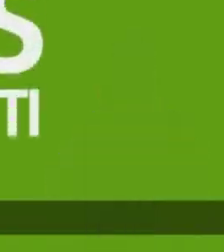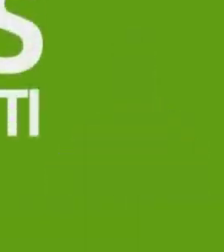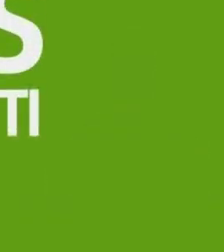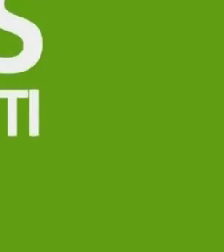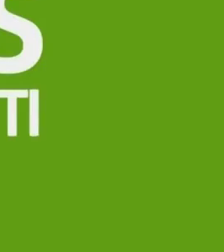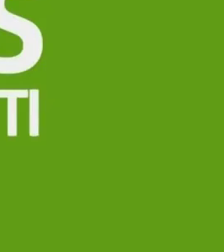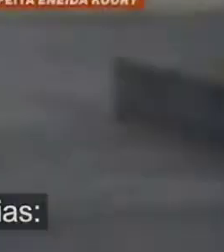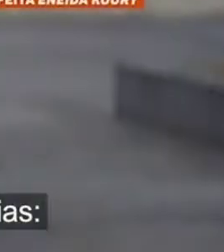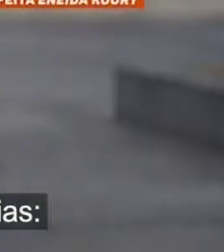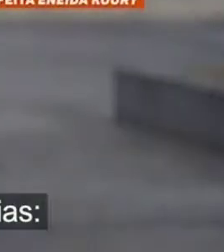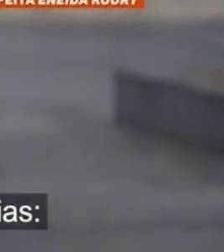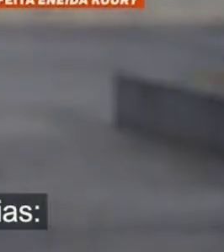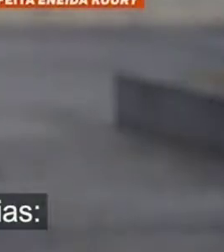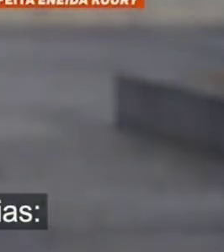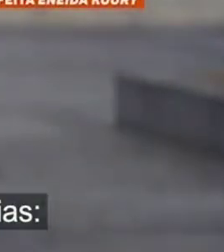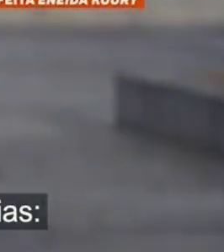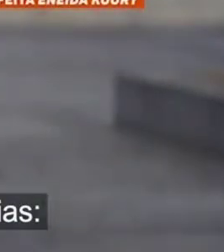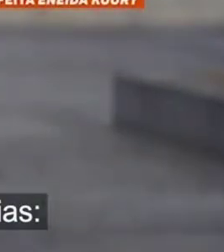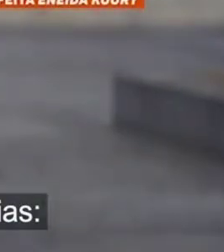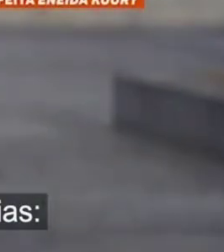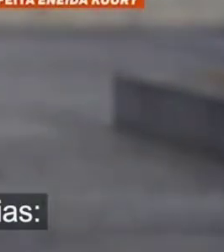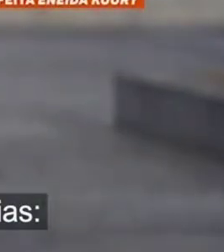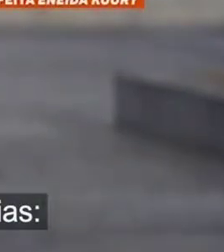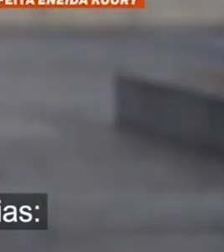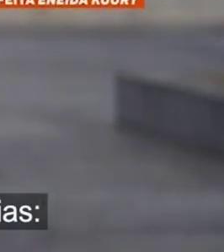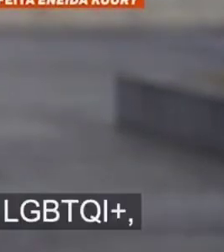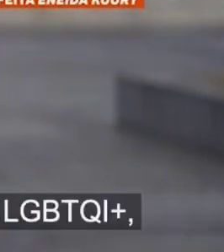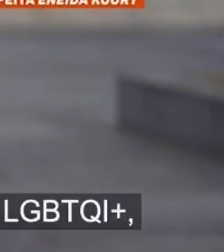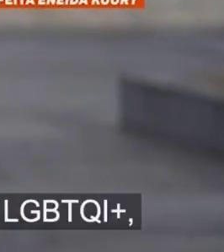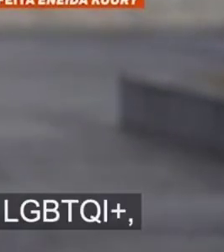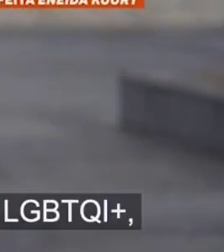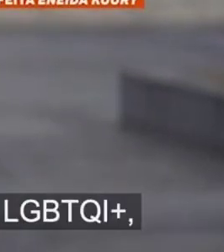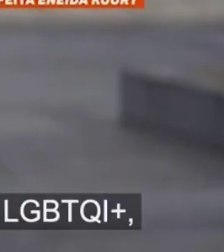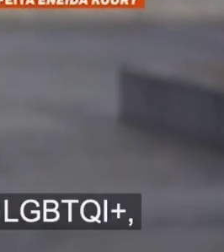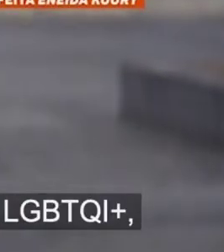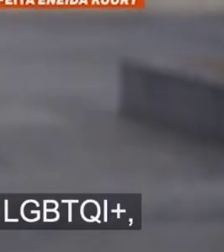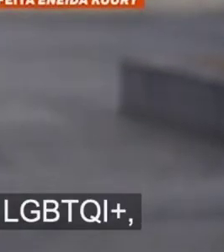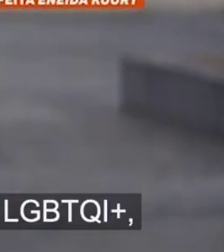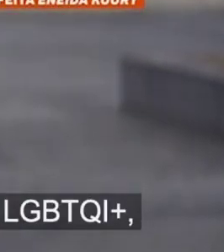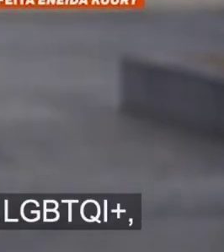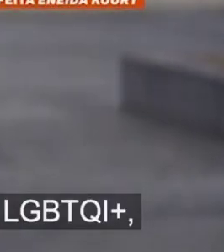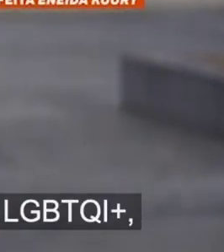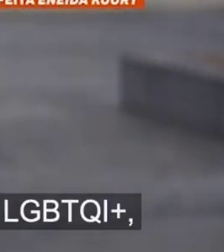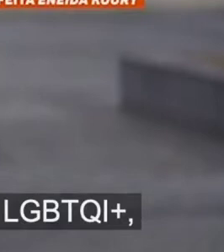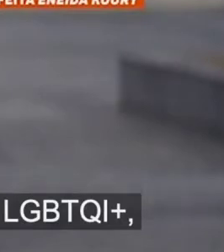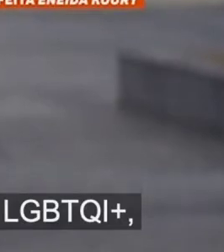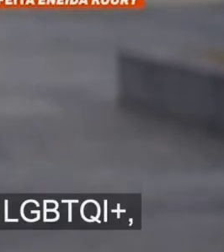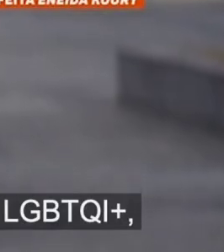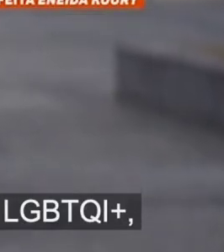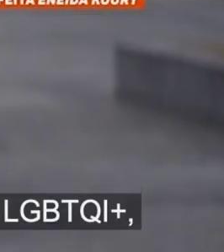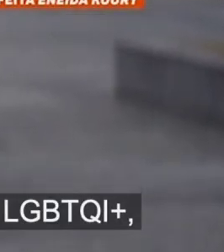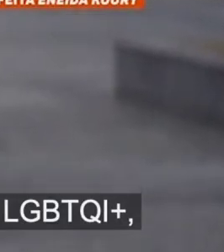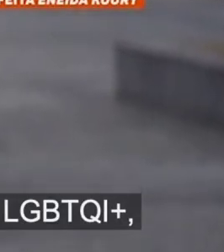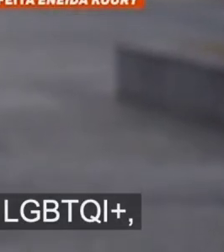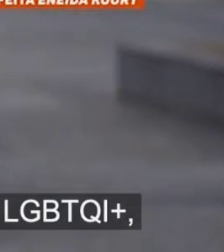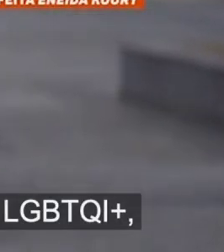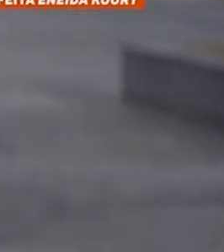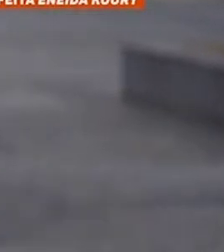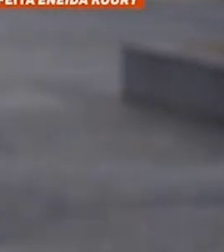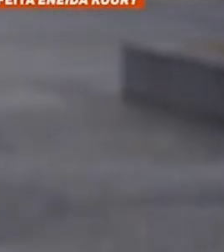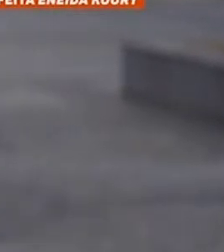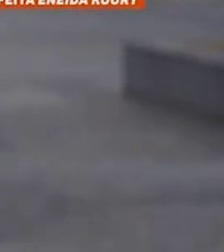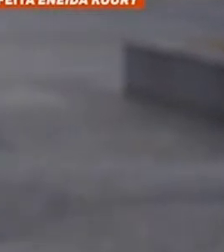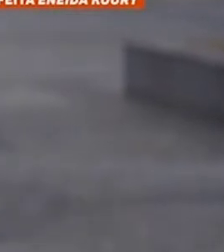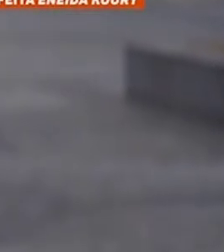vote 43 Queremos uma Santos das verdadeiras maiorias Que respeite as mulheres, o povo negro, a população LGBTQI